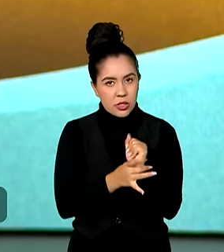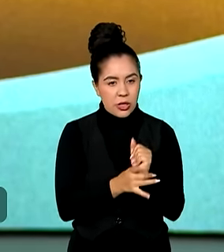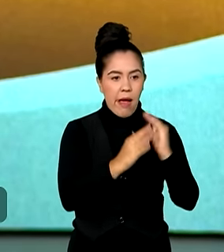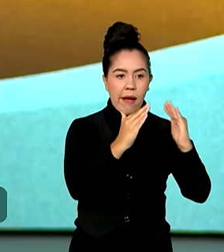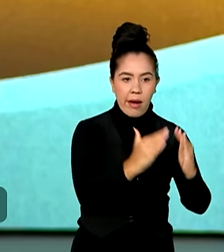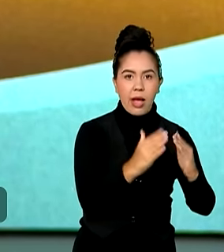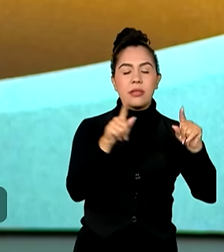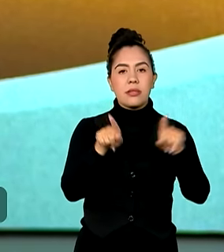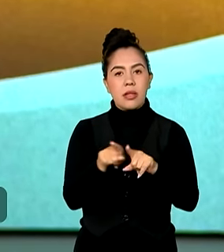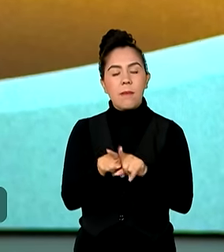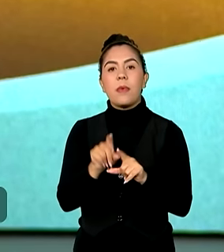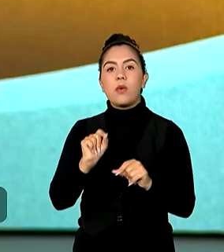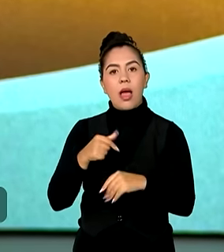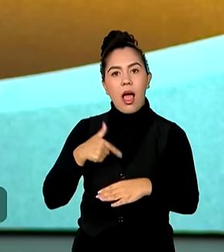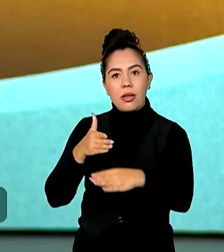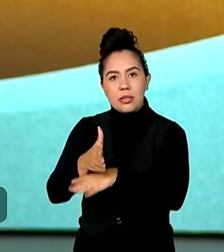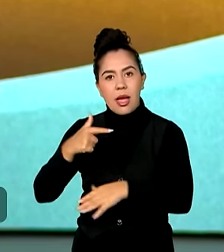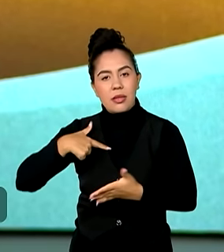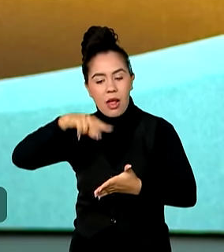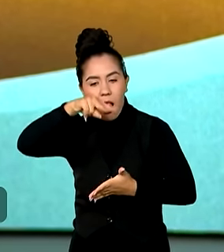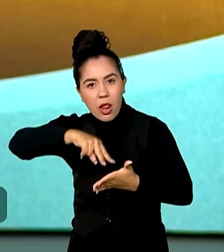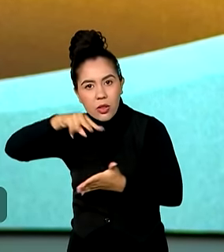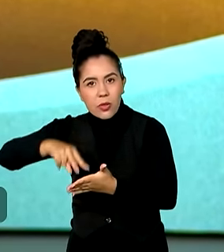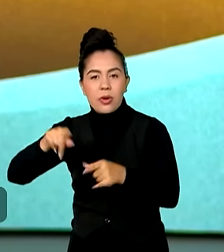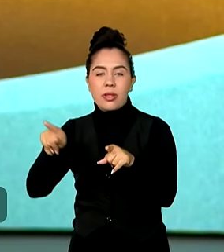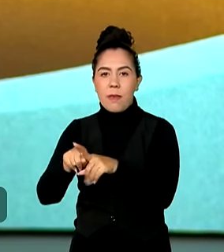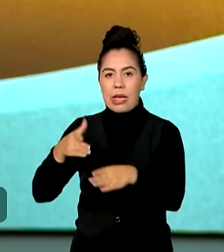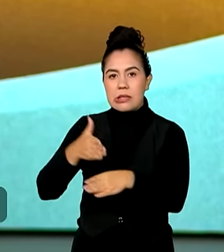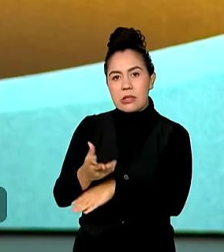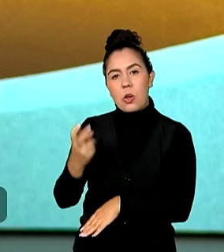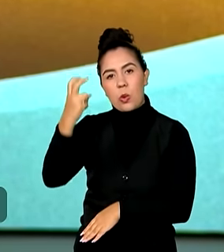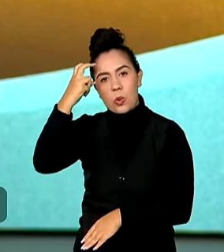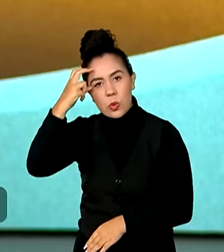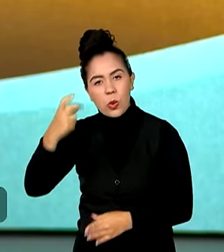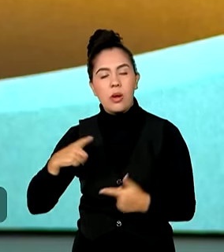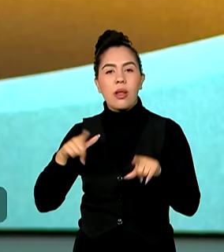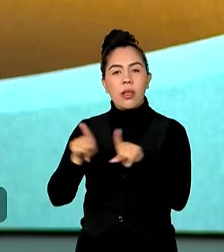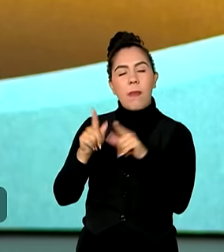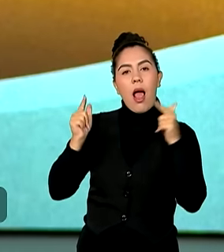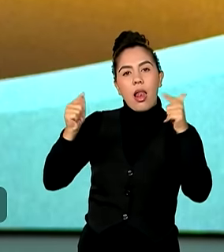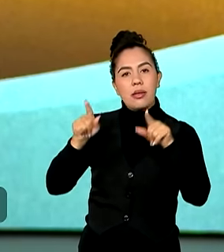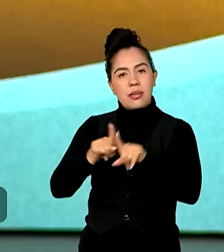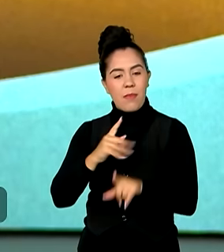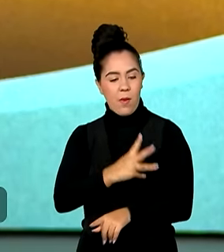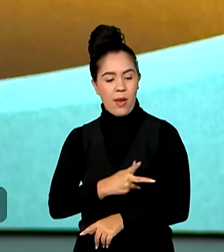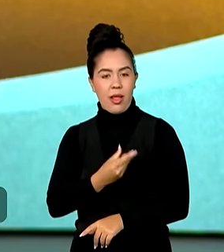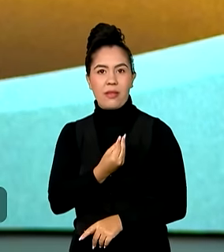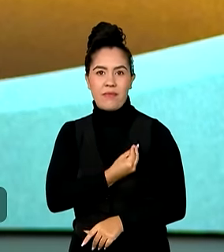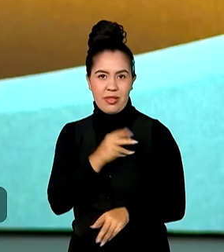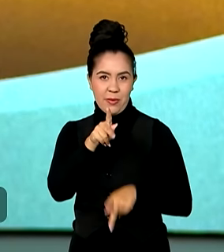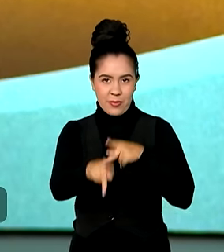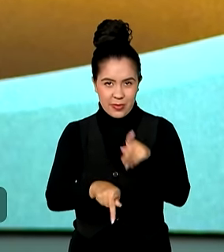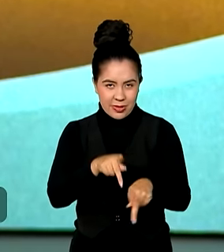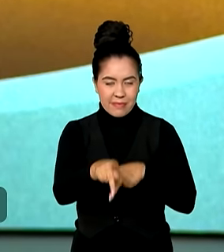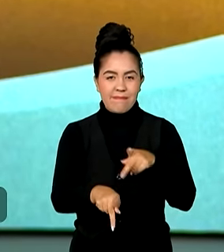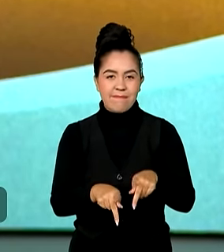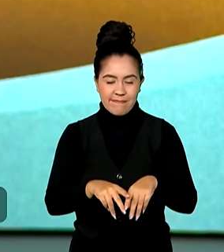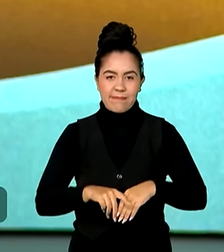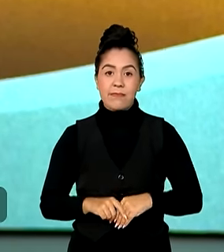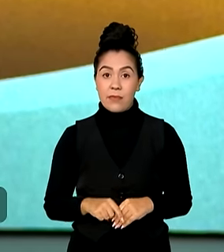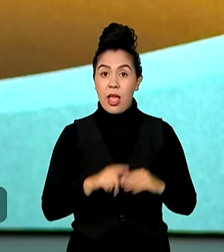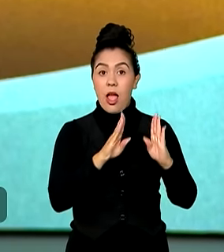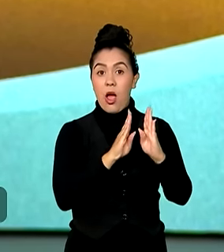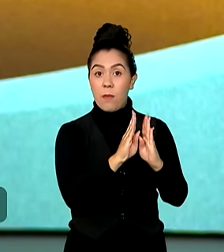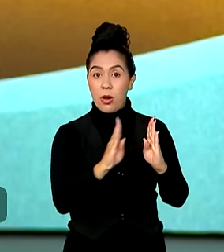É nosso dever também garantir o acesso à cultura, lazer e a qualidade de vida do nosso povo. As